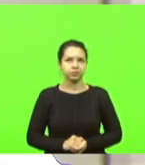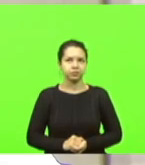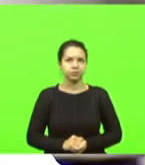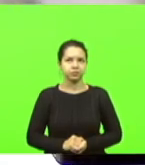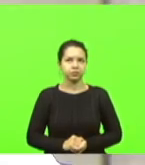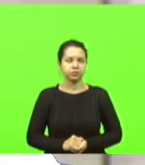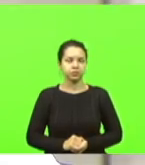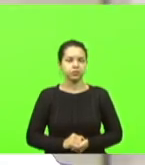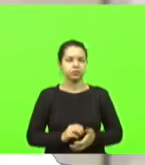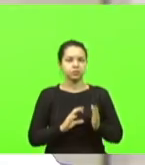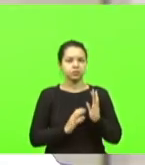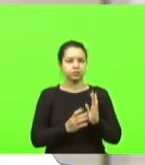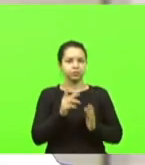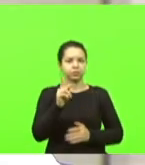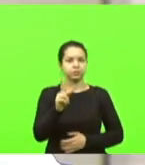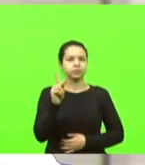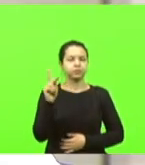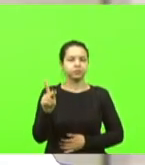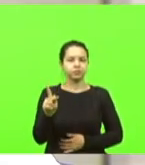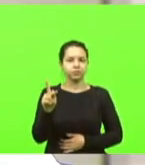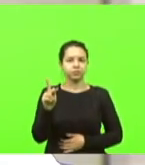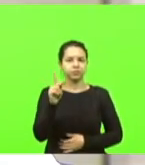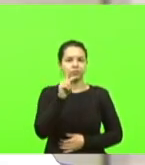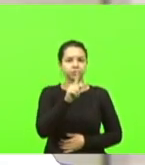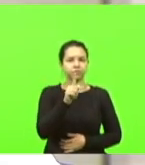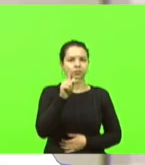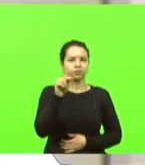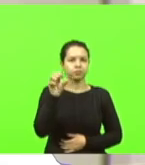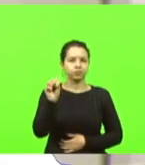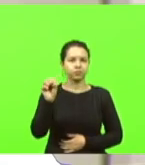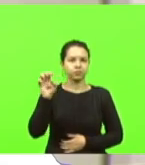Bloco PP, PSB,